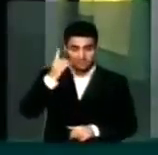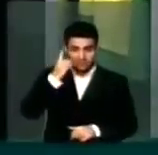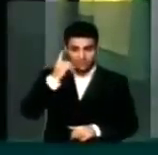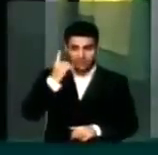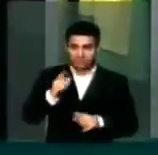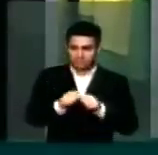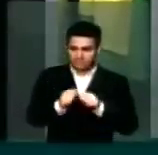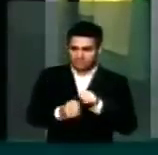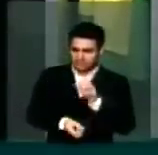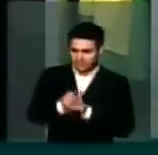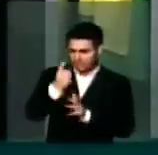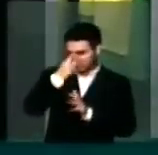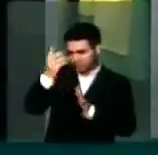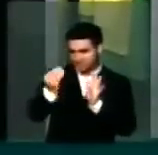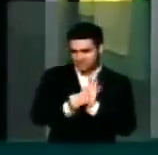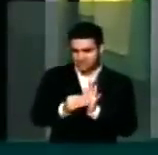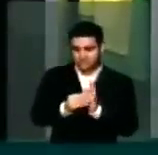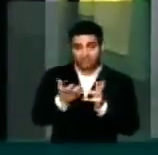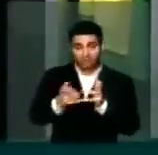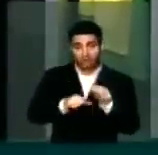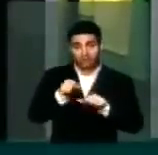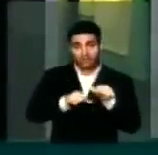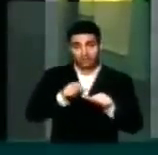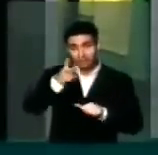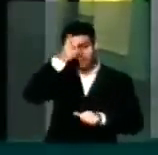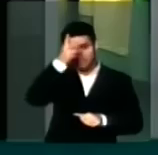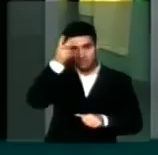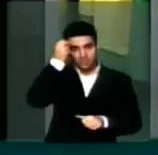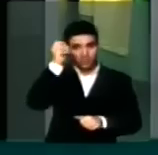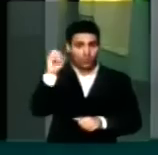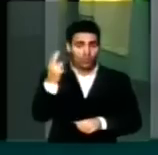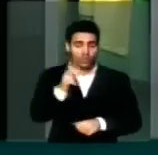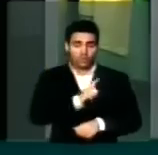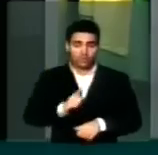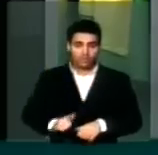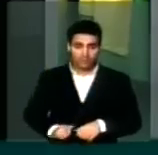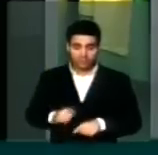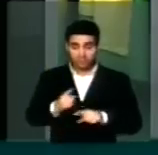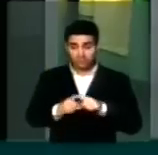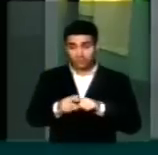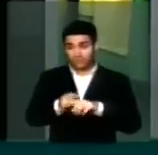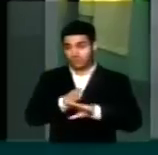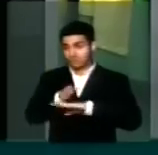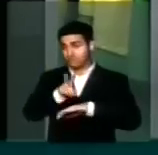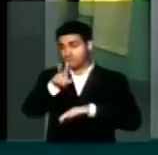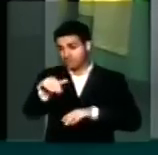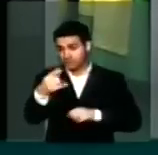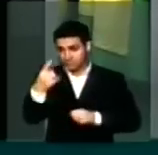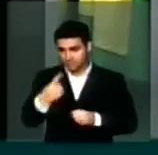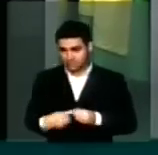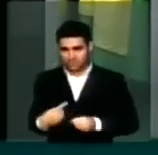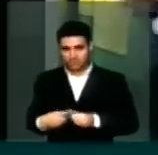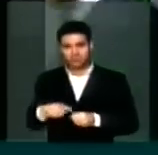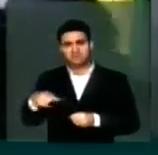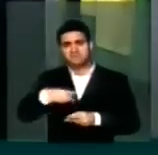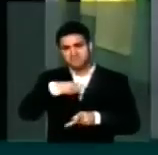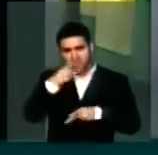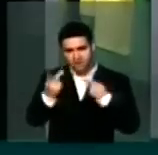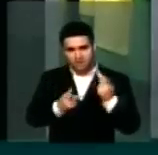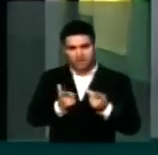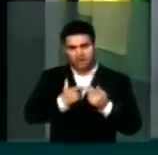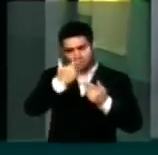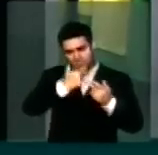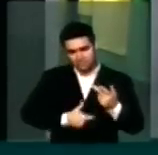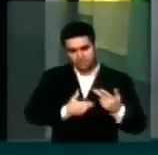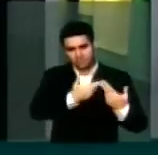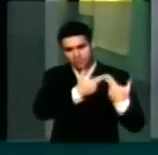emendeiro inconscientemente quer ser prefeito ou governador, porque ele vai às suas bases e, em vez de falar sobre a